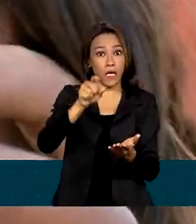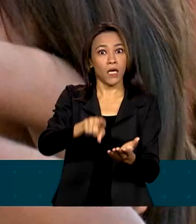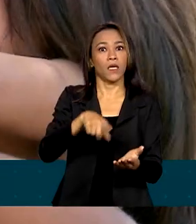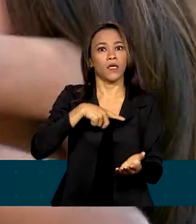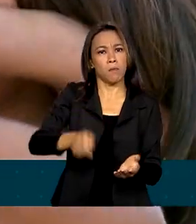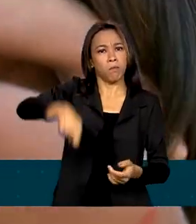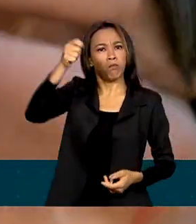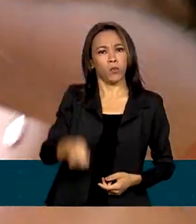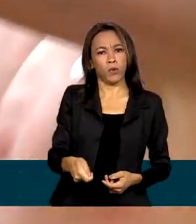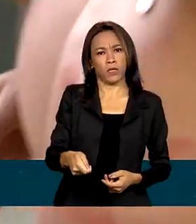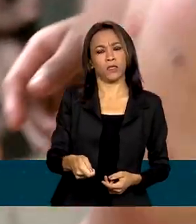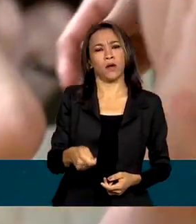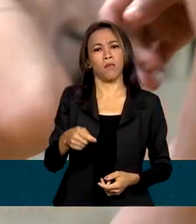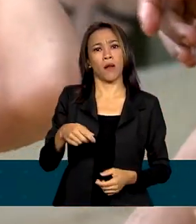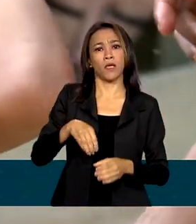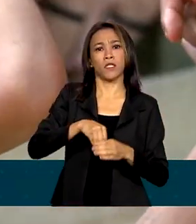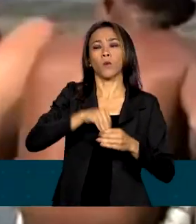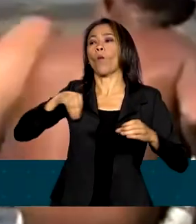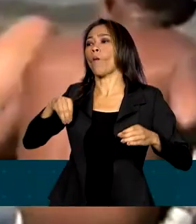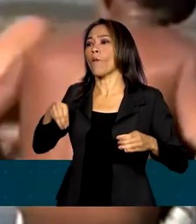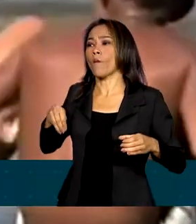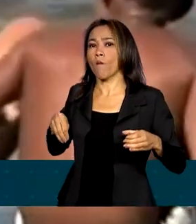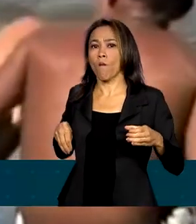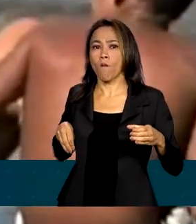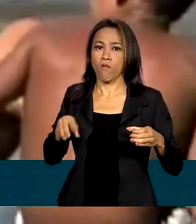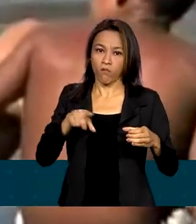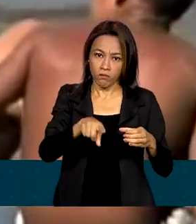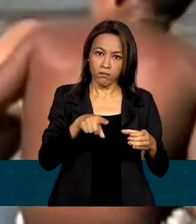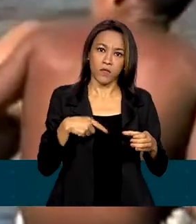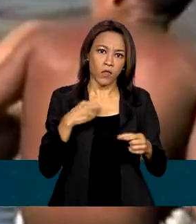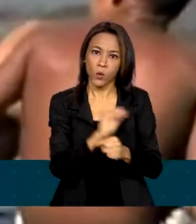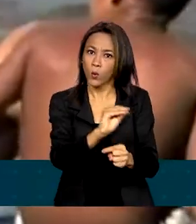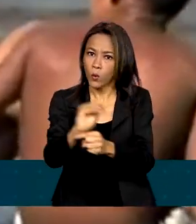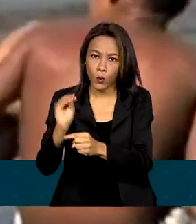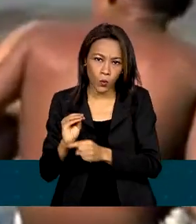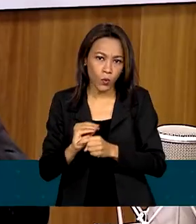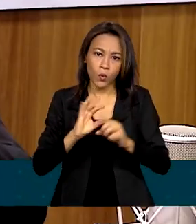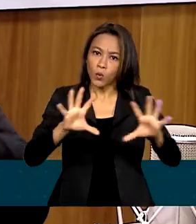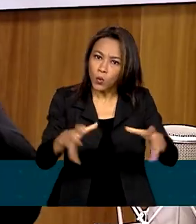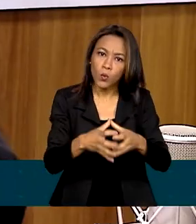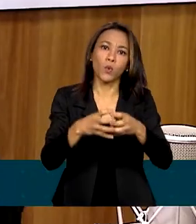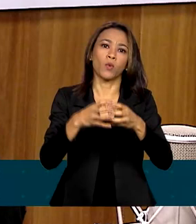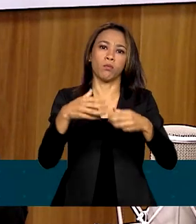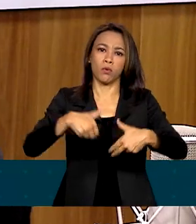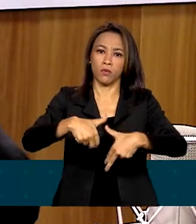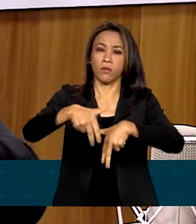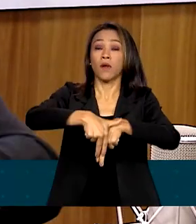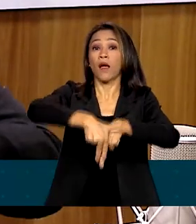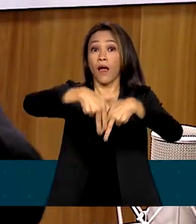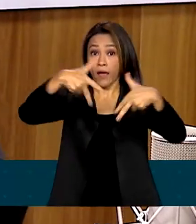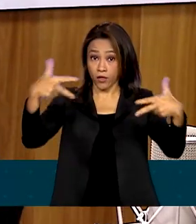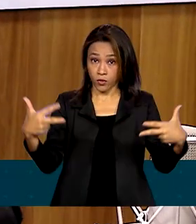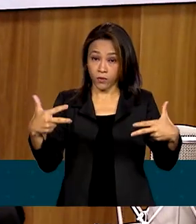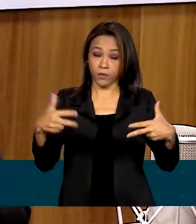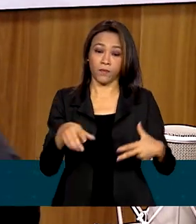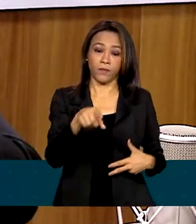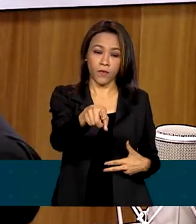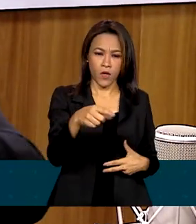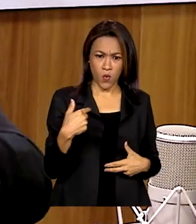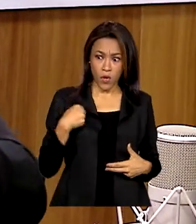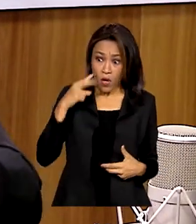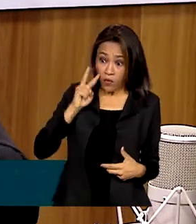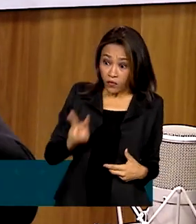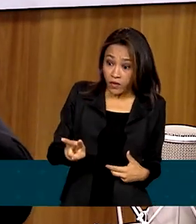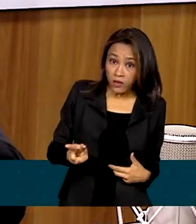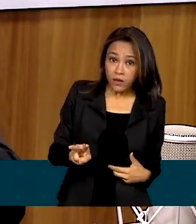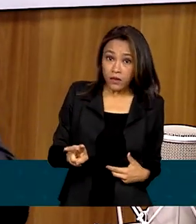para qualquer tipo de omissão que leve ao extermínio de determinado grupo étnico. Com o que eu vi, com aquilo que a sociedade viu, eu não